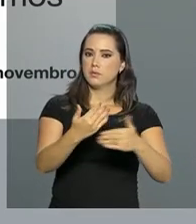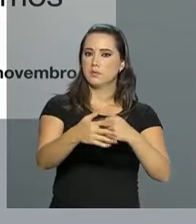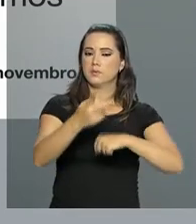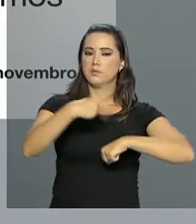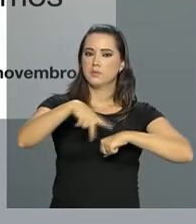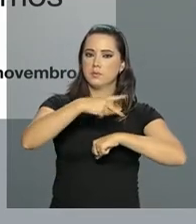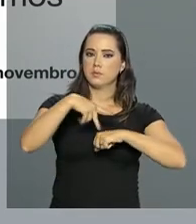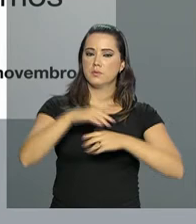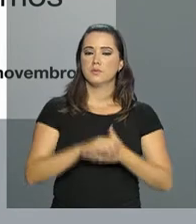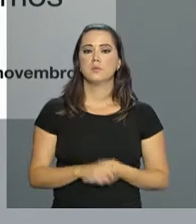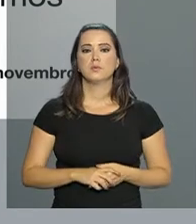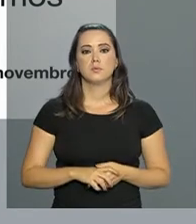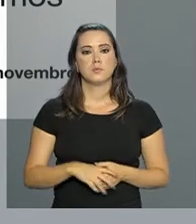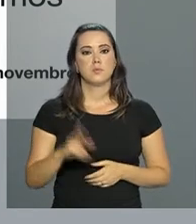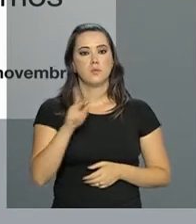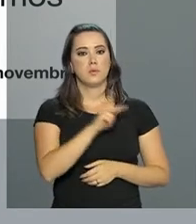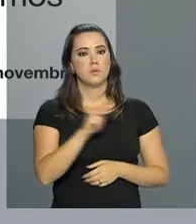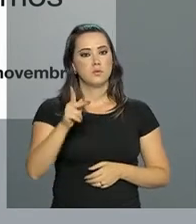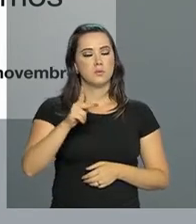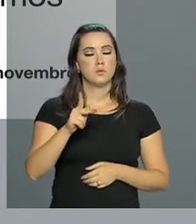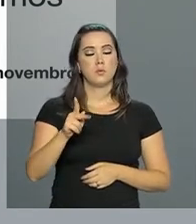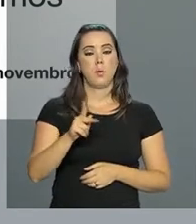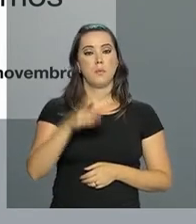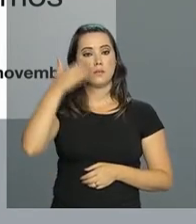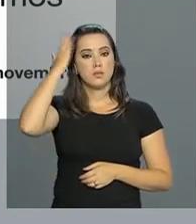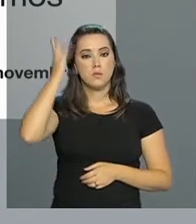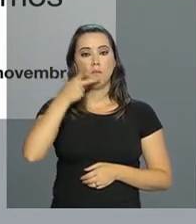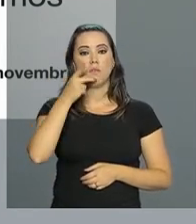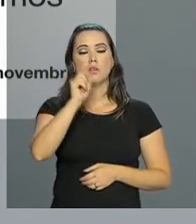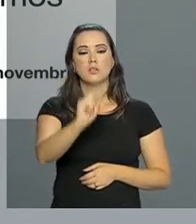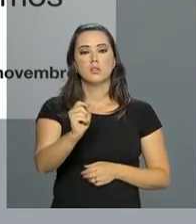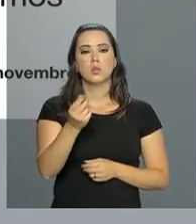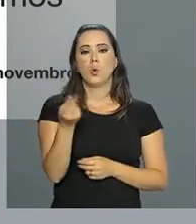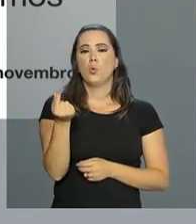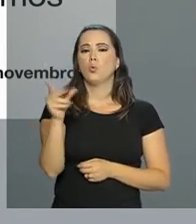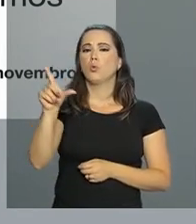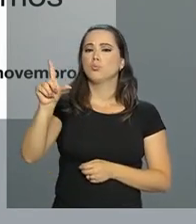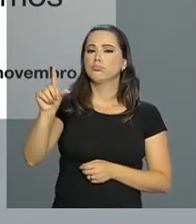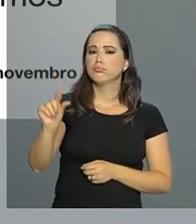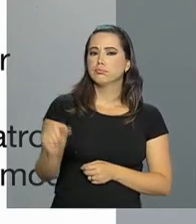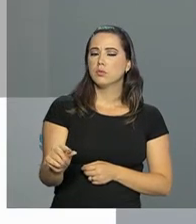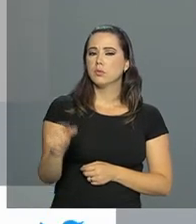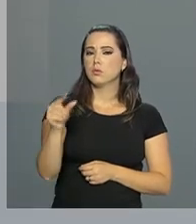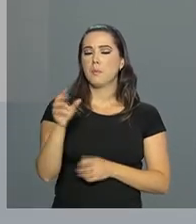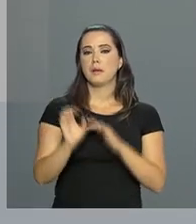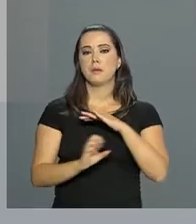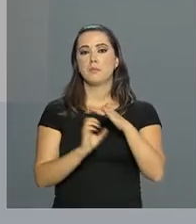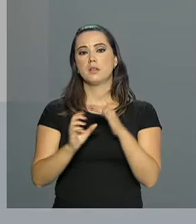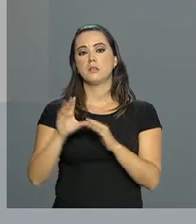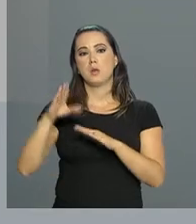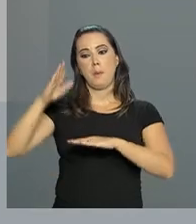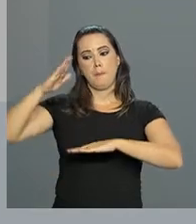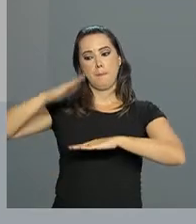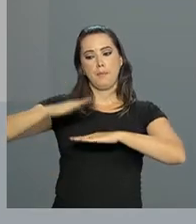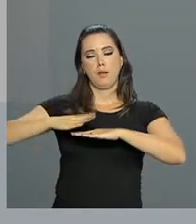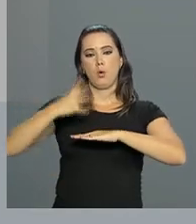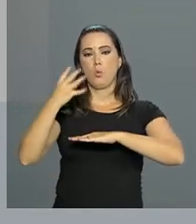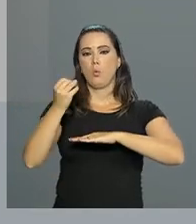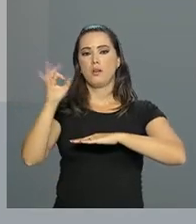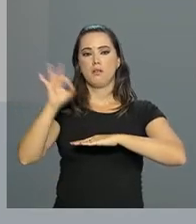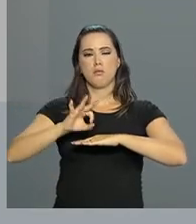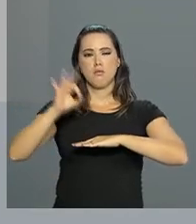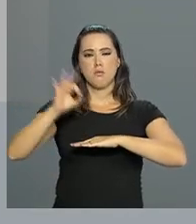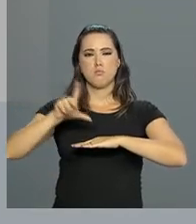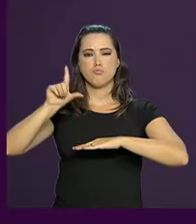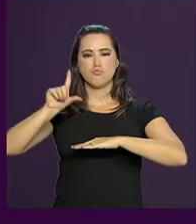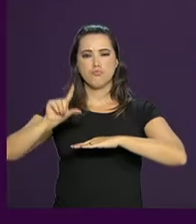gerar desenvolvimento para o país. O presidente destacou ainda a tarifa de pedágio acertada pela empresa, que ficou 40%